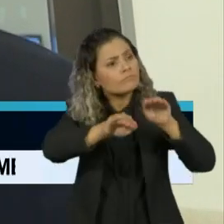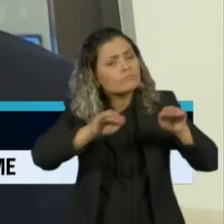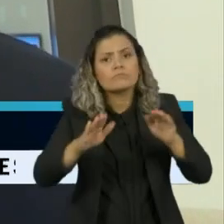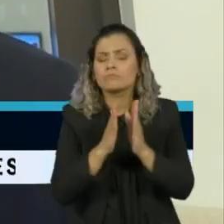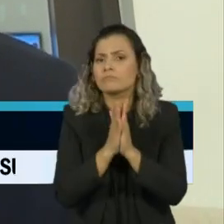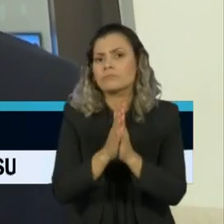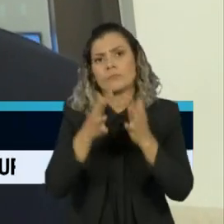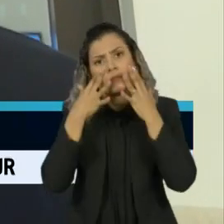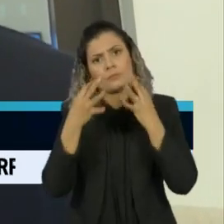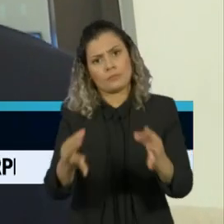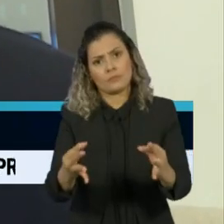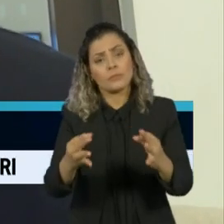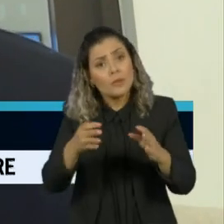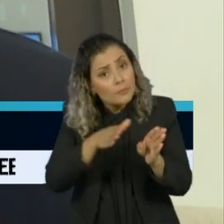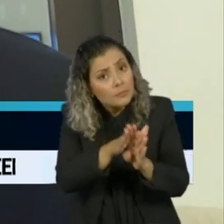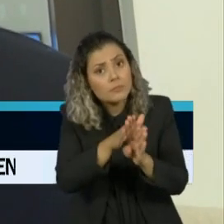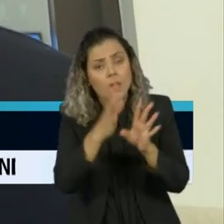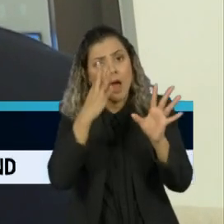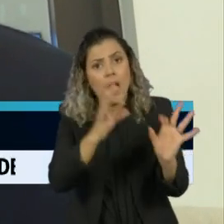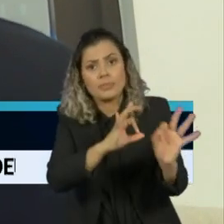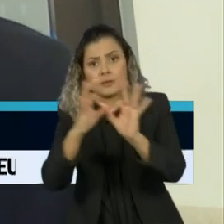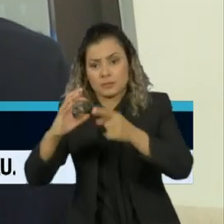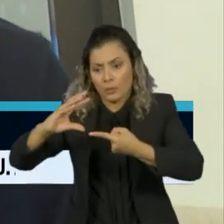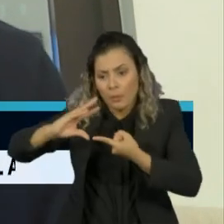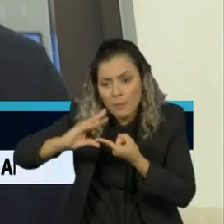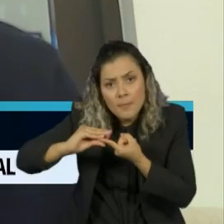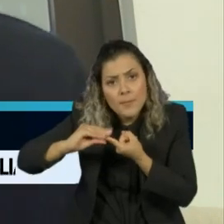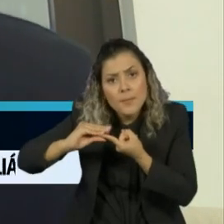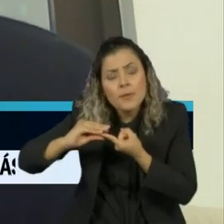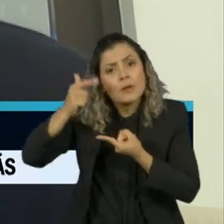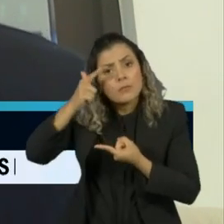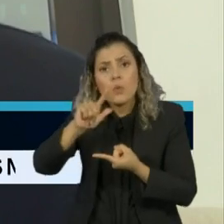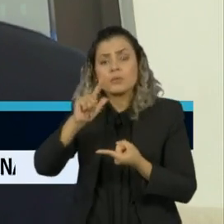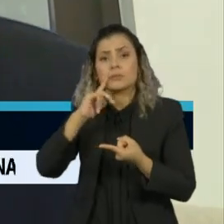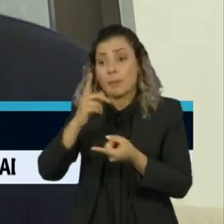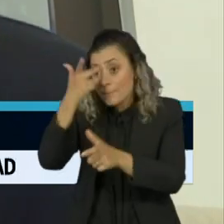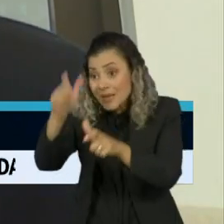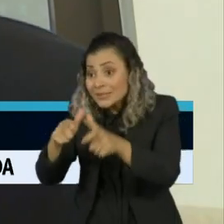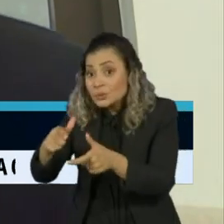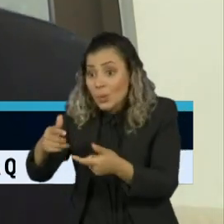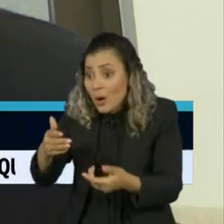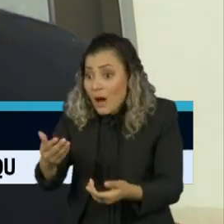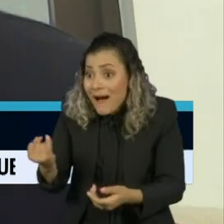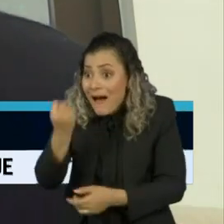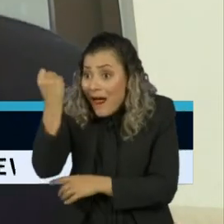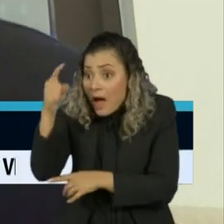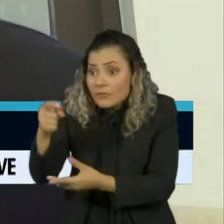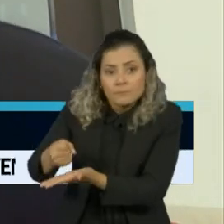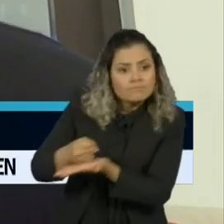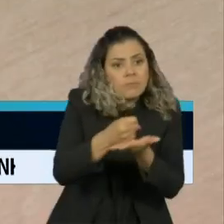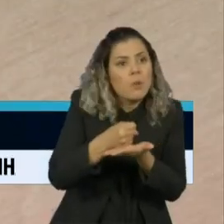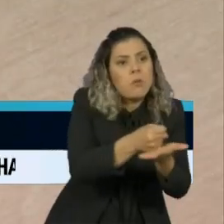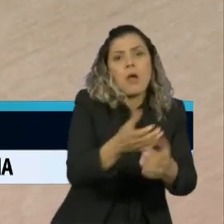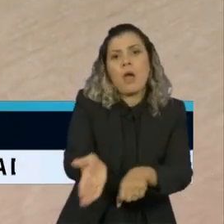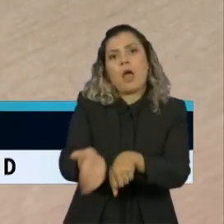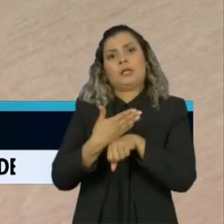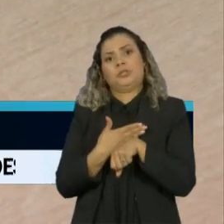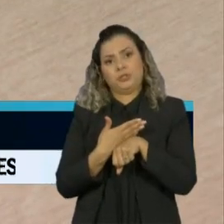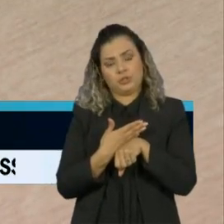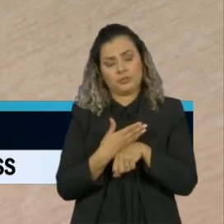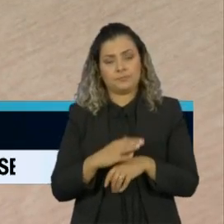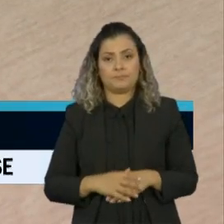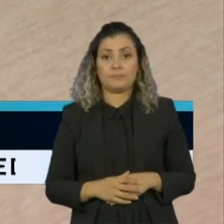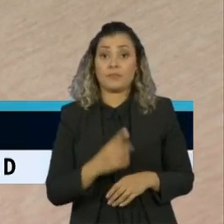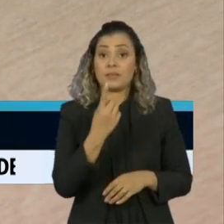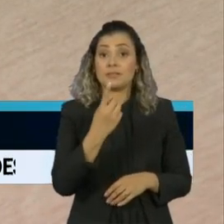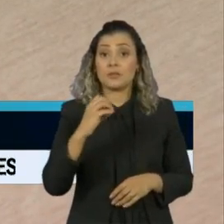acompanhamento e poder levar os pacientes para os hospitais de maneira prematura. 104